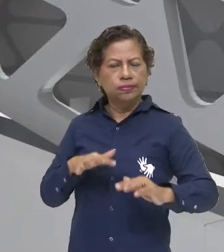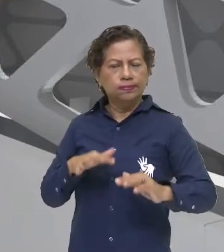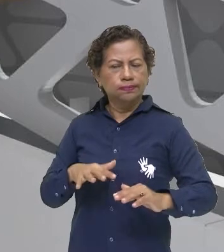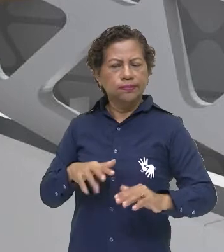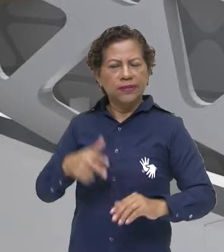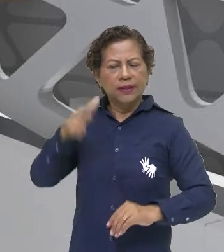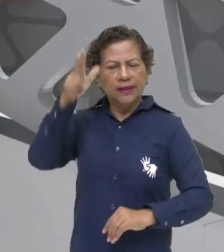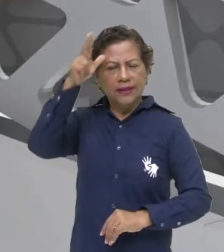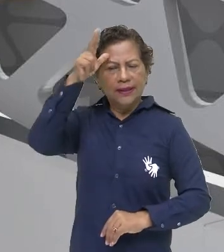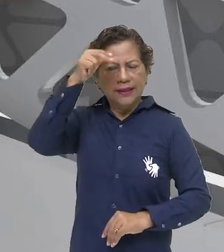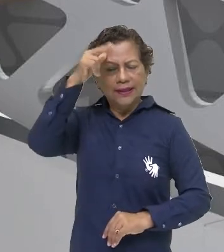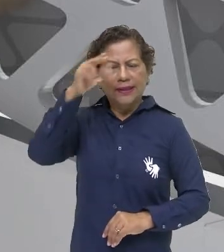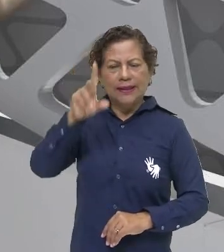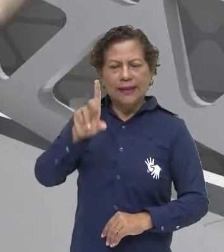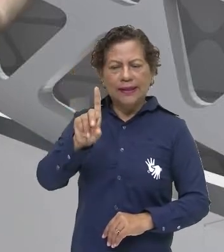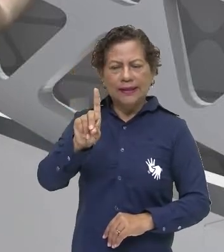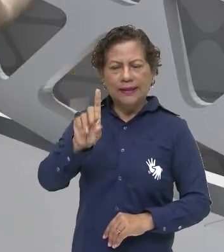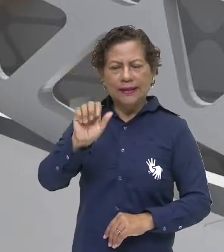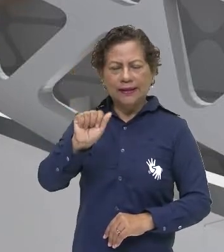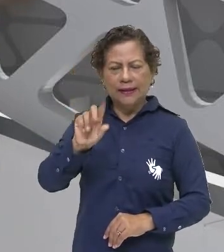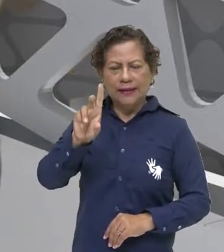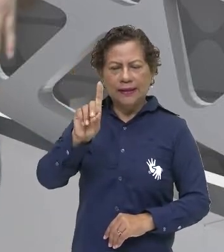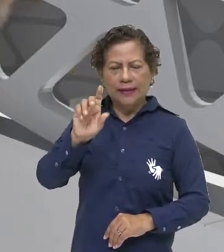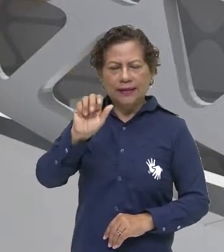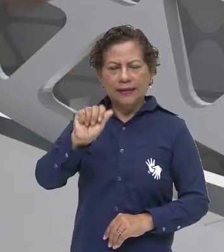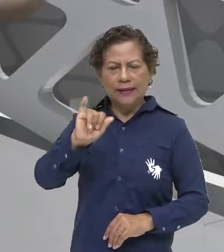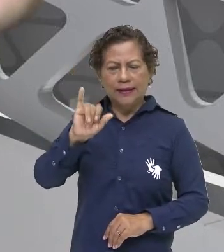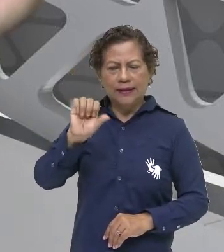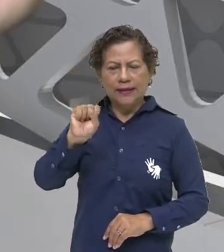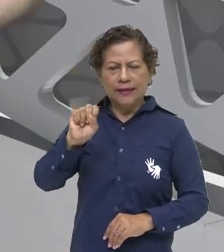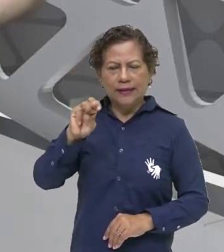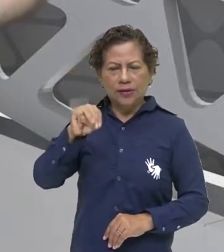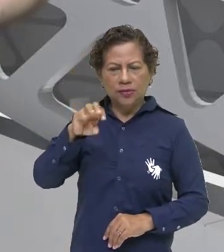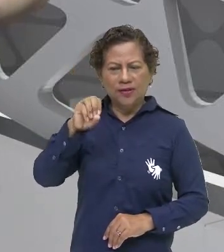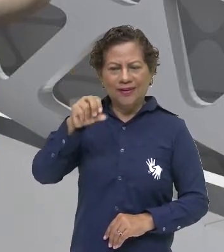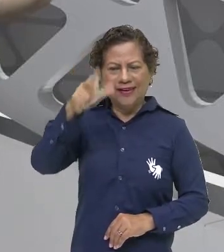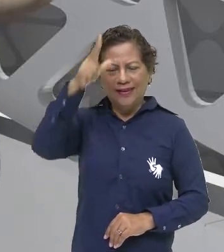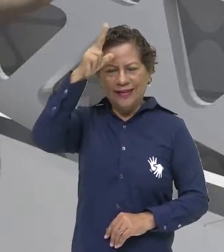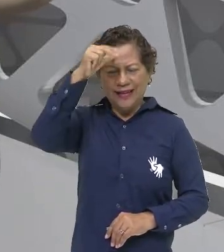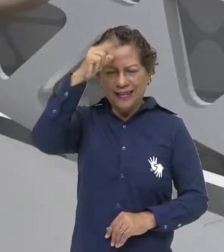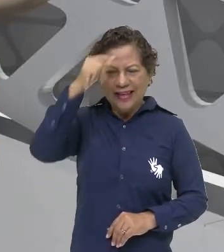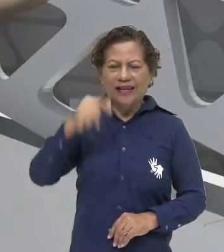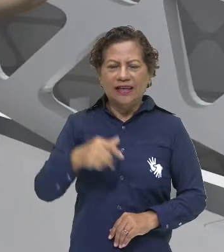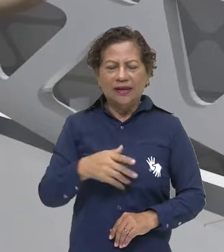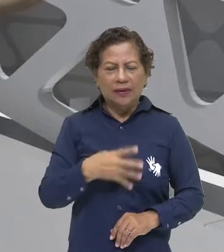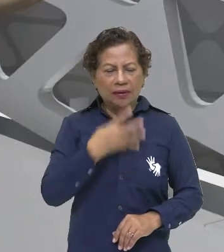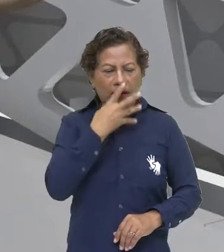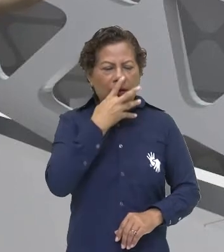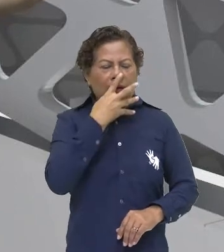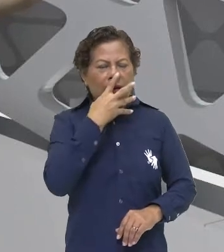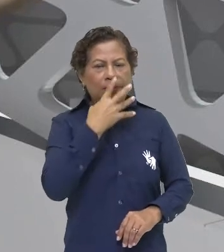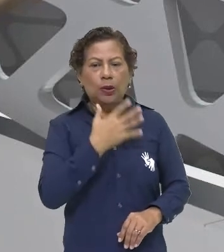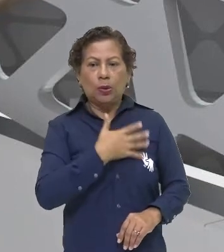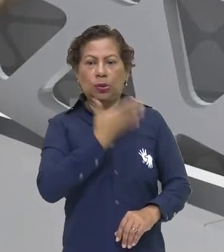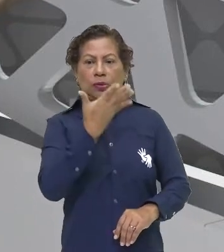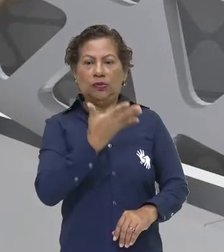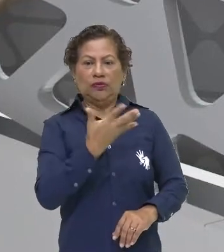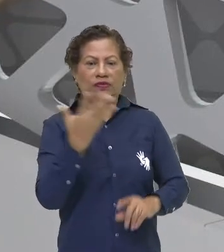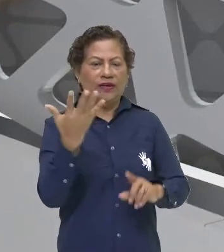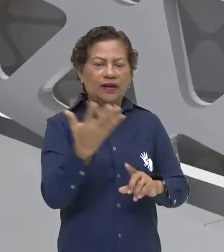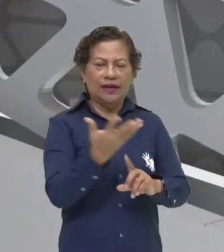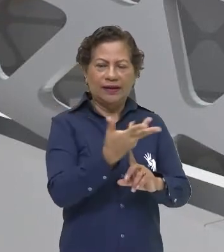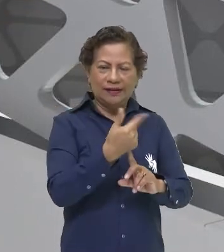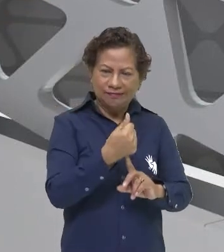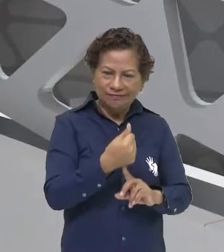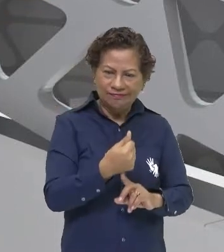justamente isso, é causar esse impacto, causar o caos nas pessoas, nos espectadores,